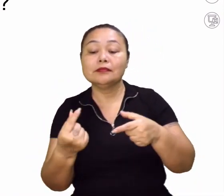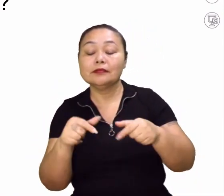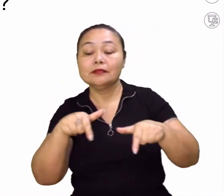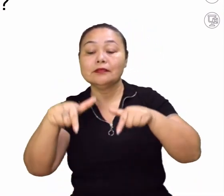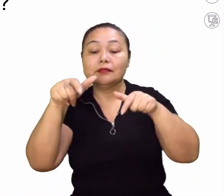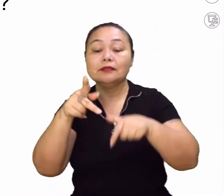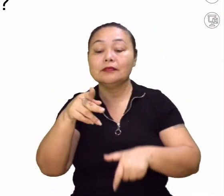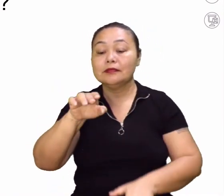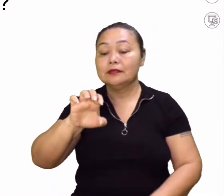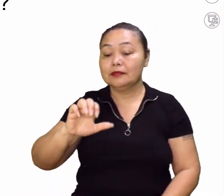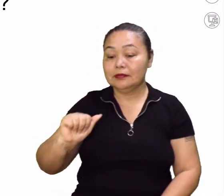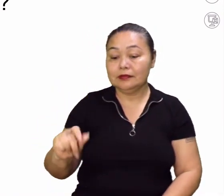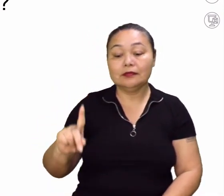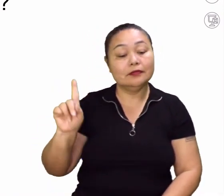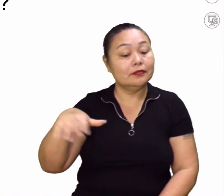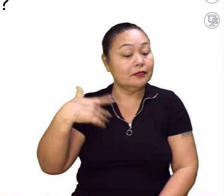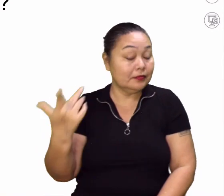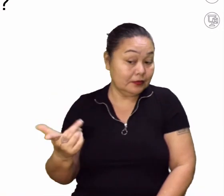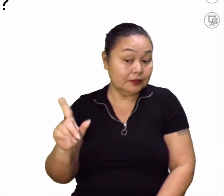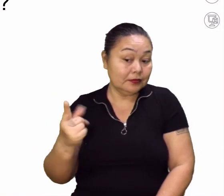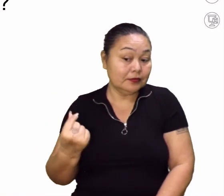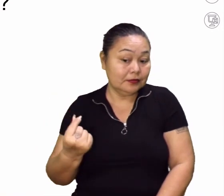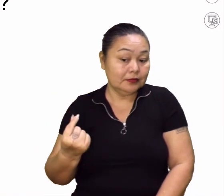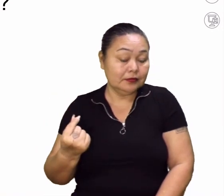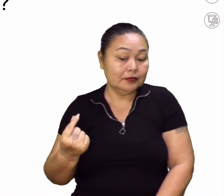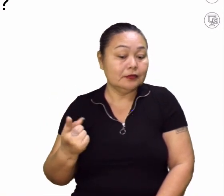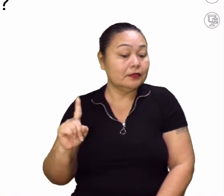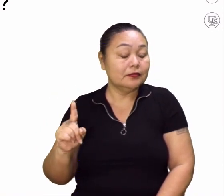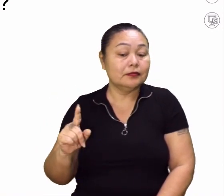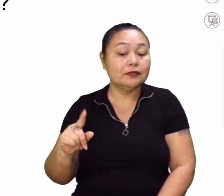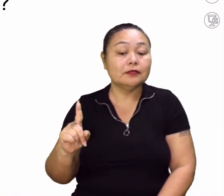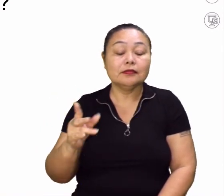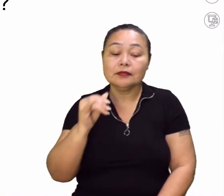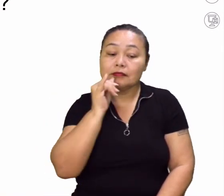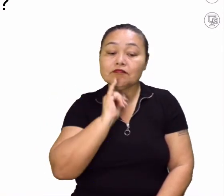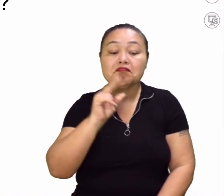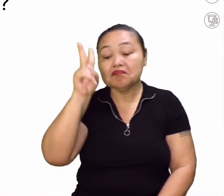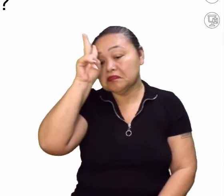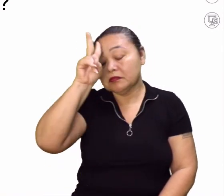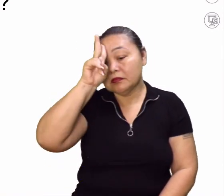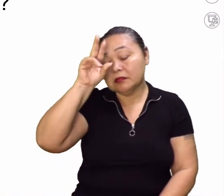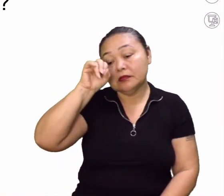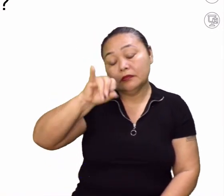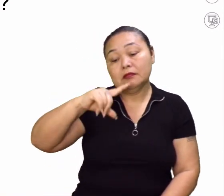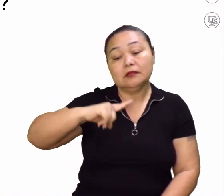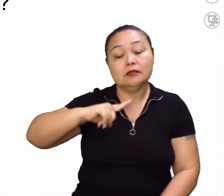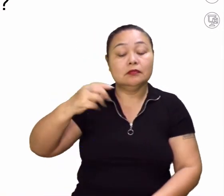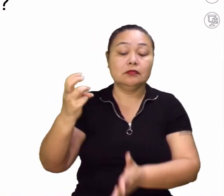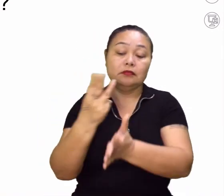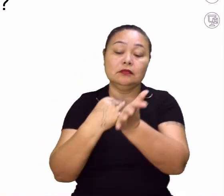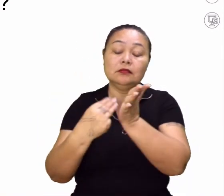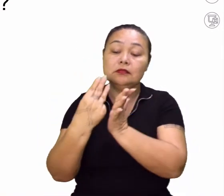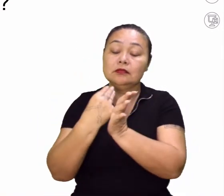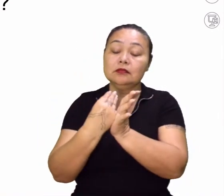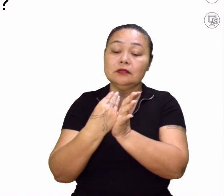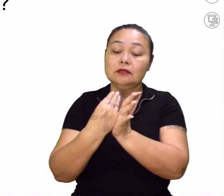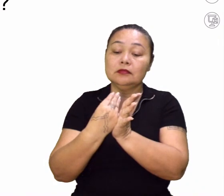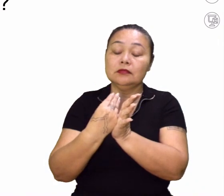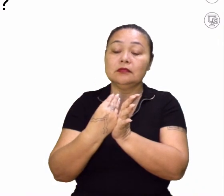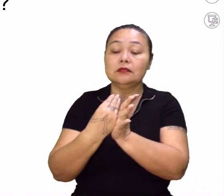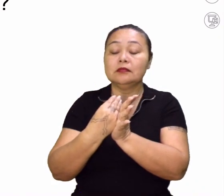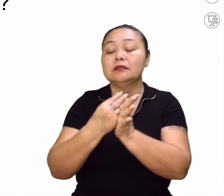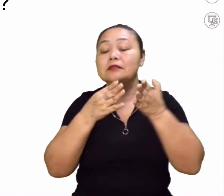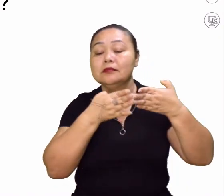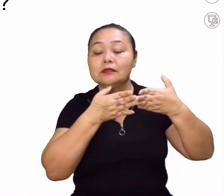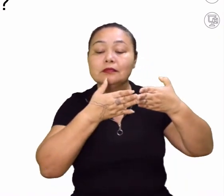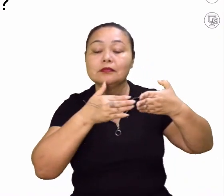Pé, né? Pronto. Não poderia ser. O exemplo histórico, se fosse um mapa contando, por exemplo, as